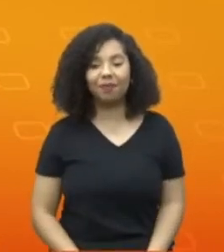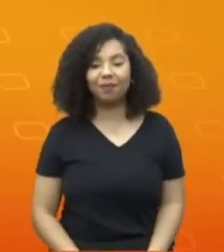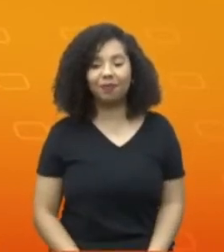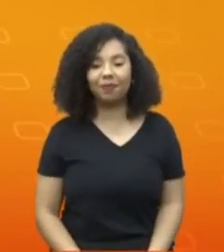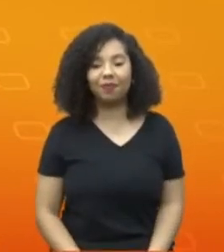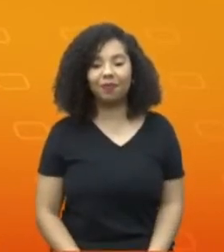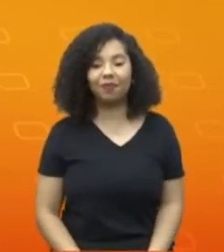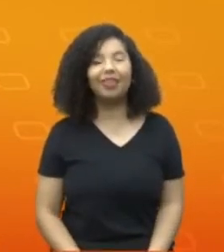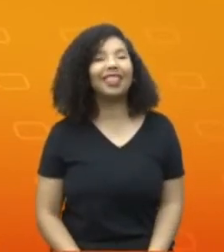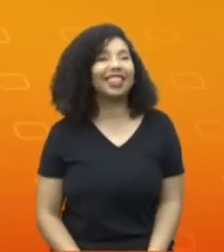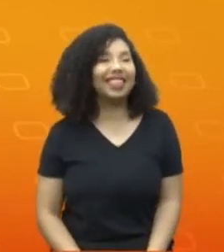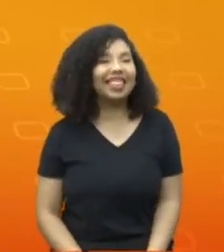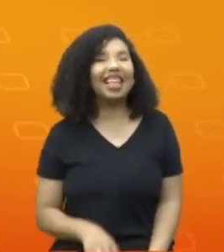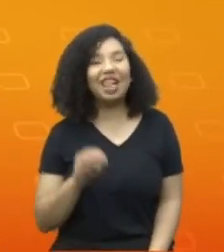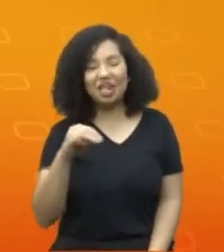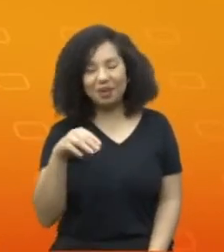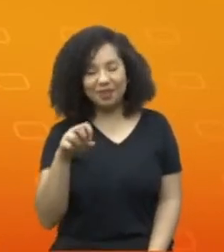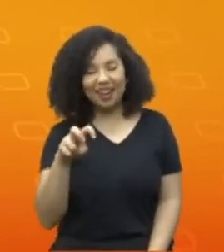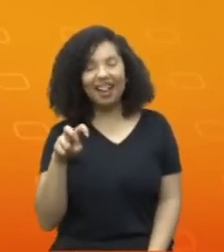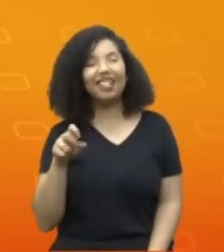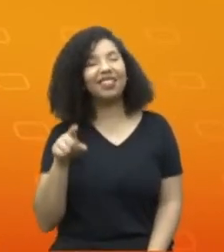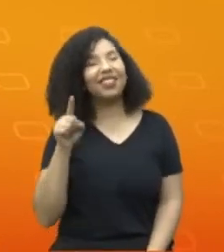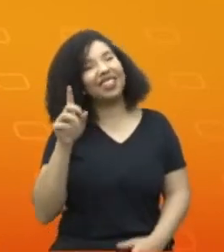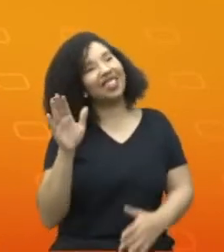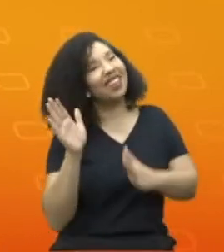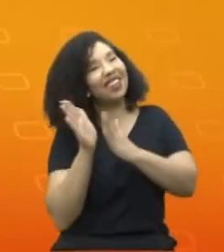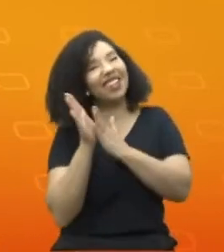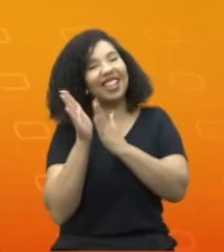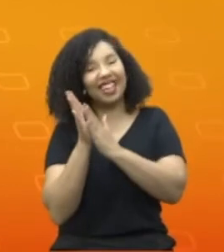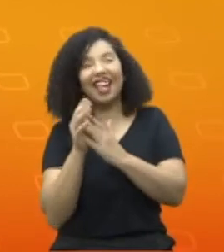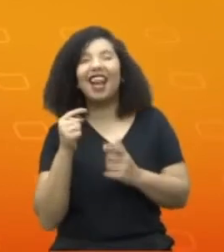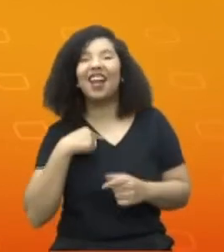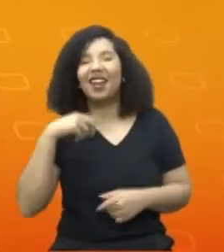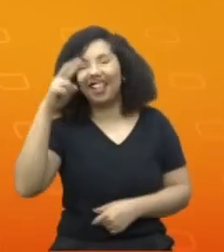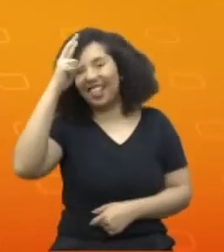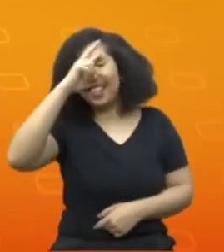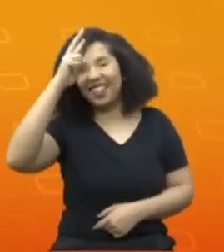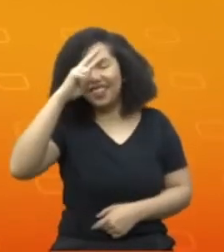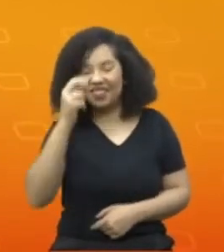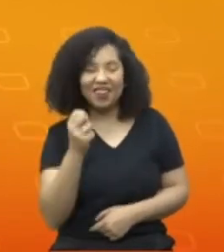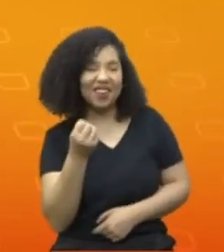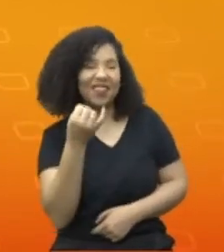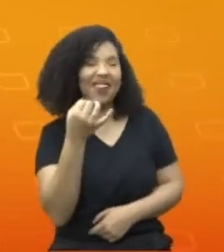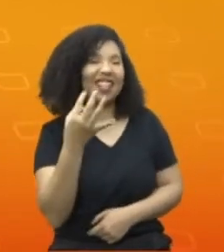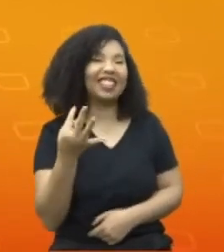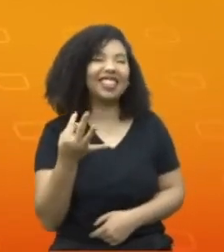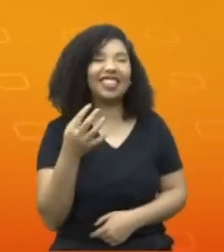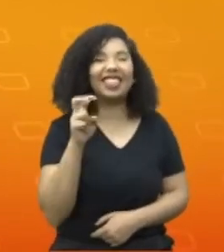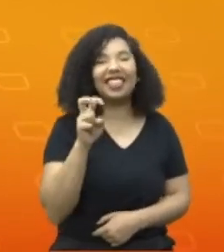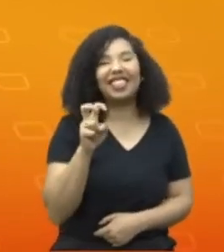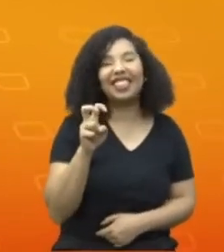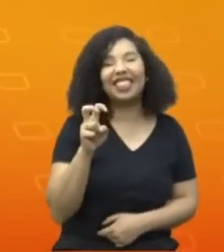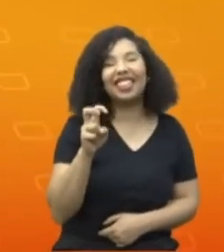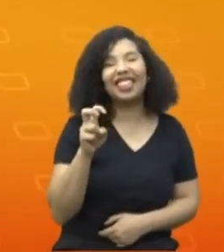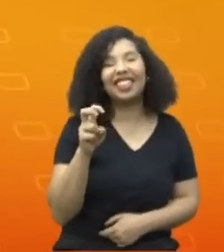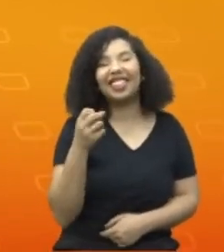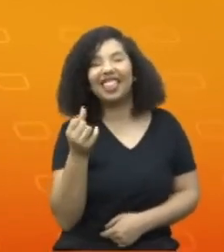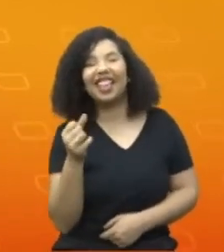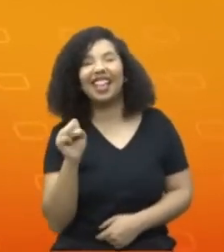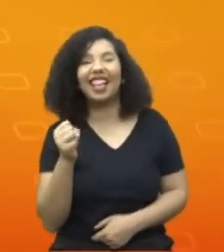tu saiu mais elogiado aqui, eu me lembro que foram quatro ou cinco gols aí, mosaico, digitaliza Brasil,